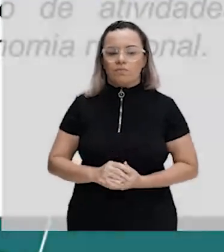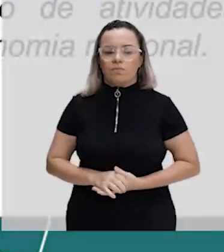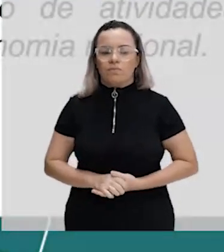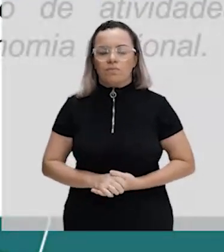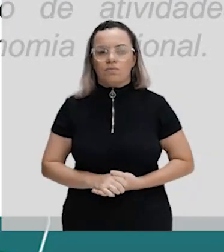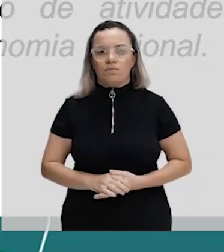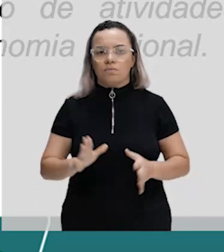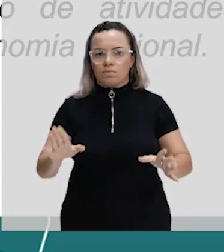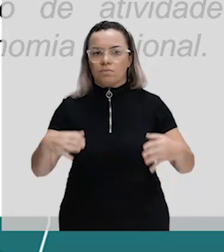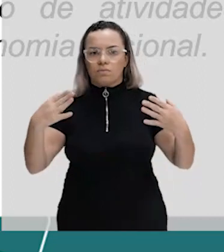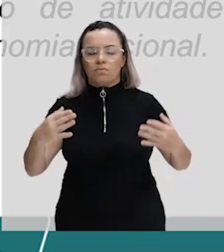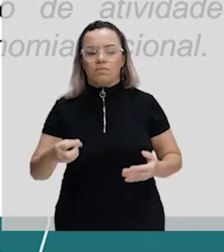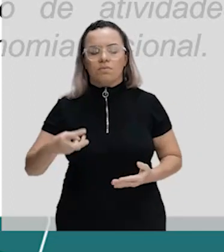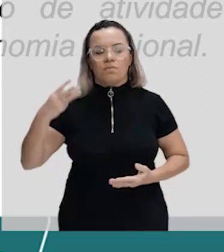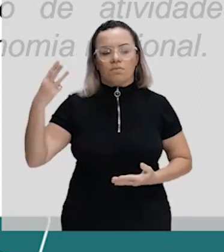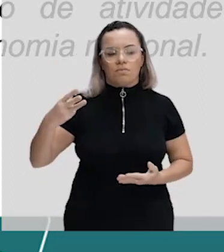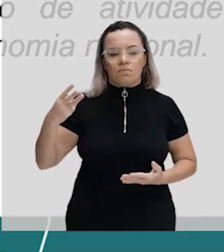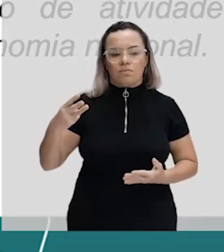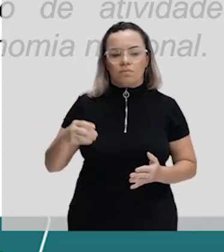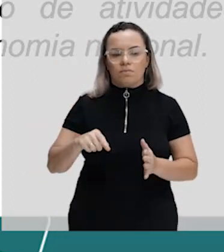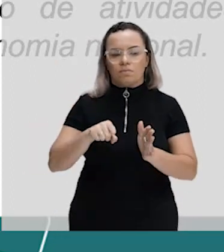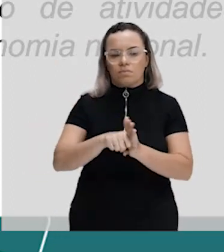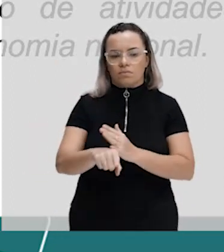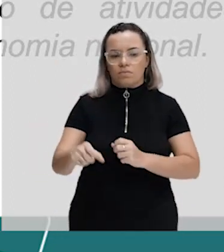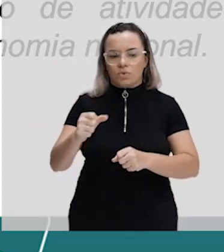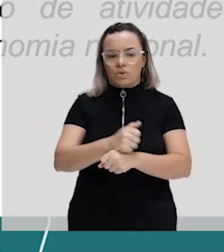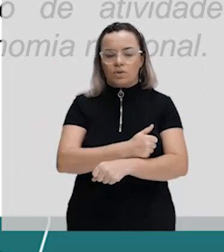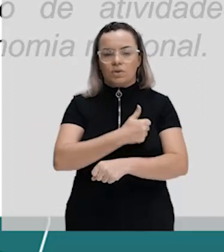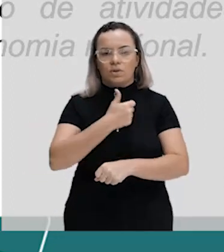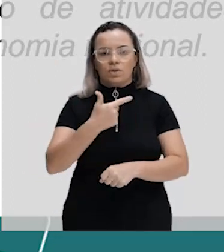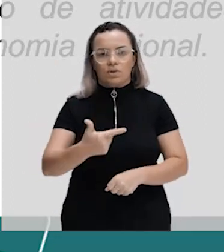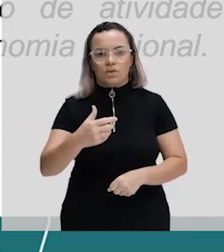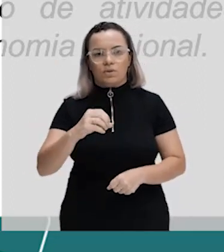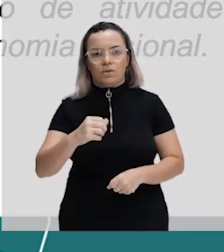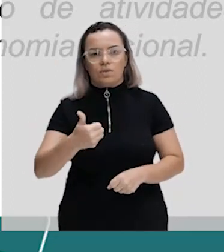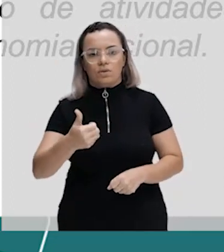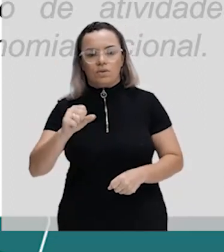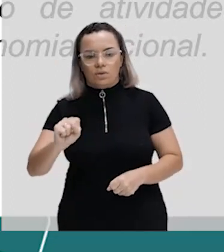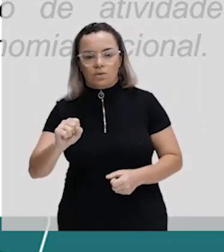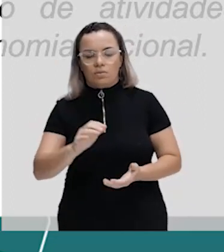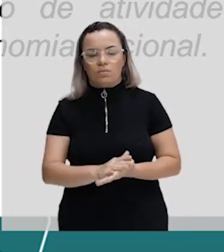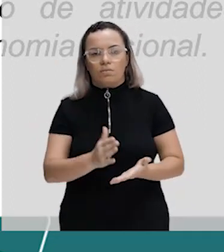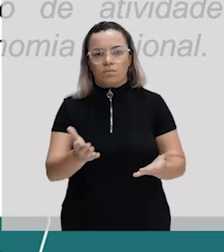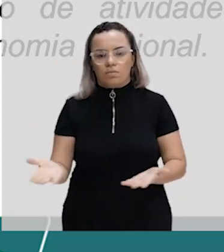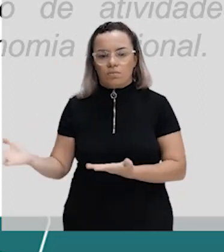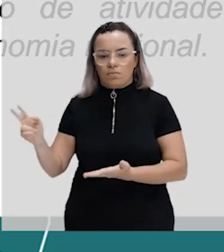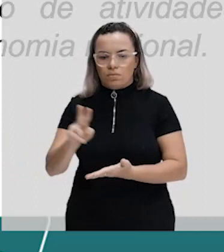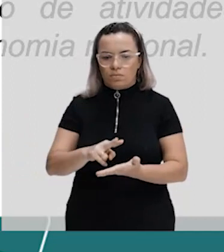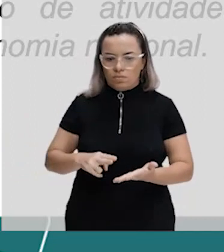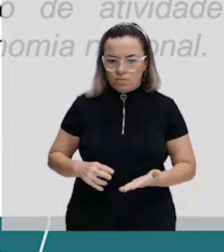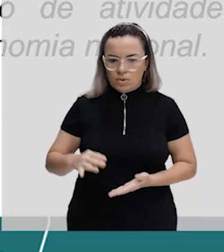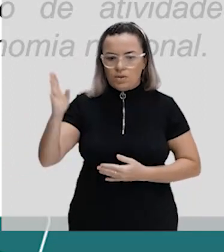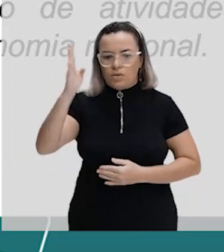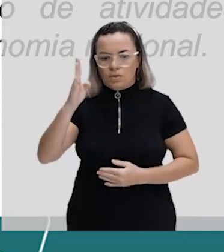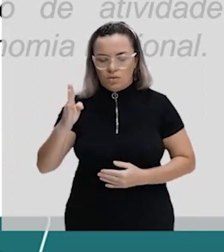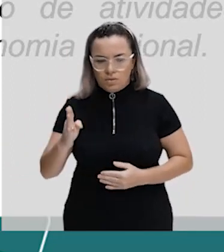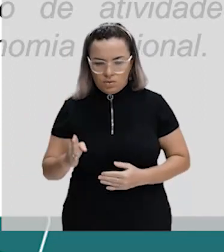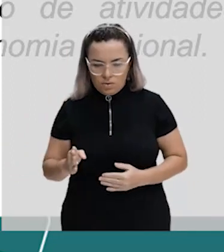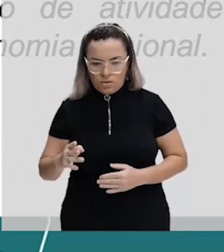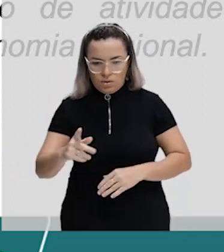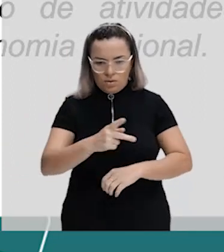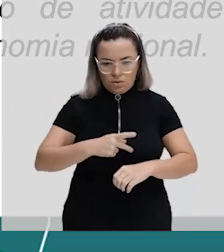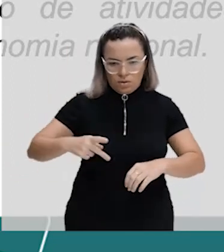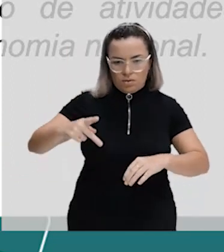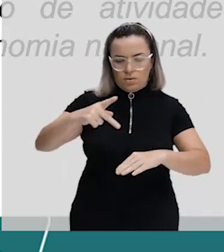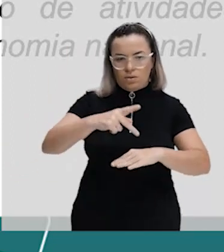bacana. Presta atenção. Questão de 2018, muito atual. Ela diz o seguinte. O Brasil é um país subdesenvolvido e